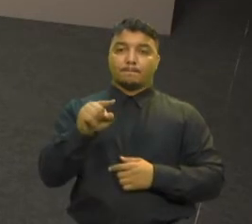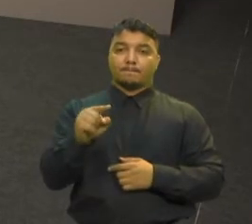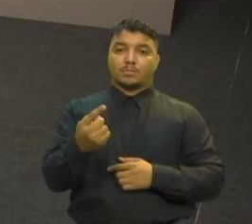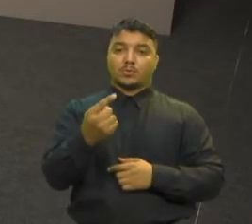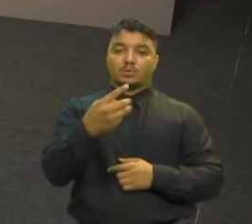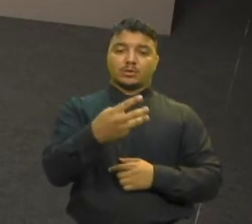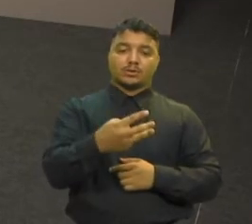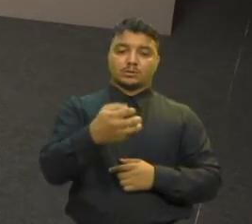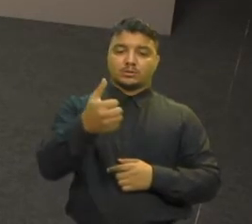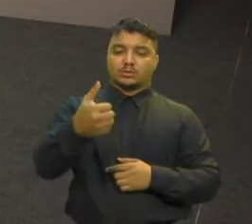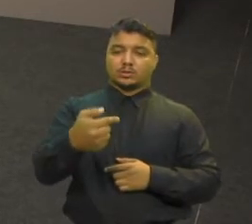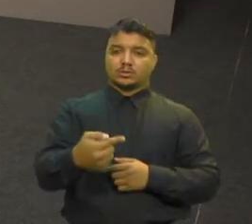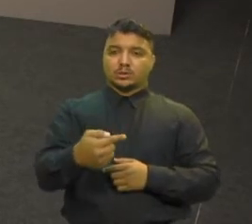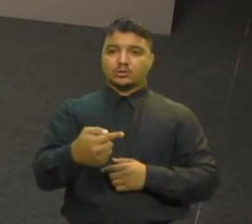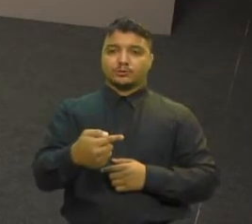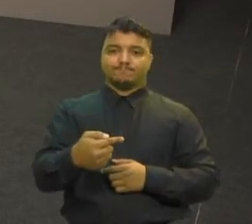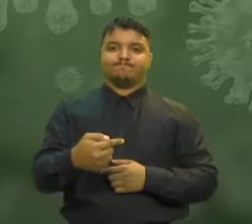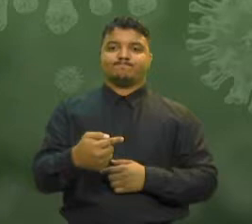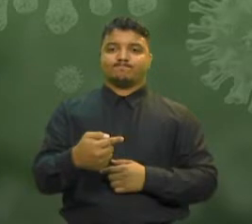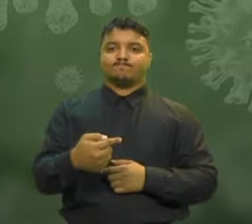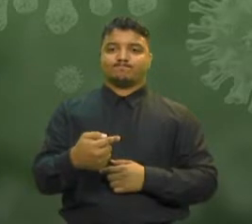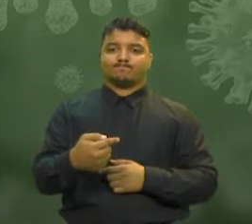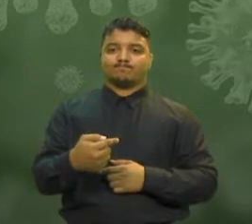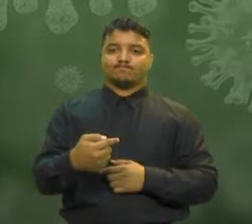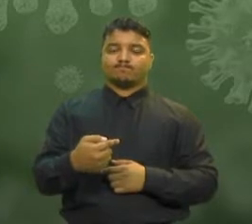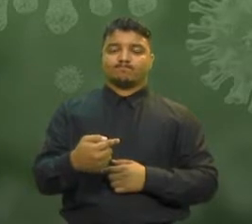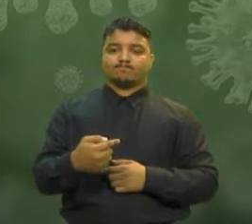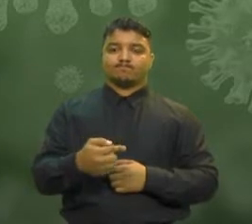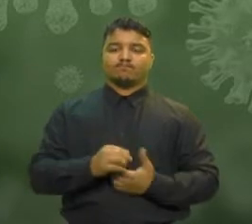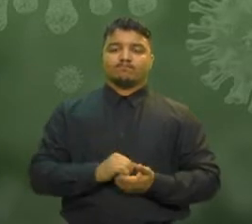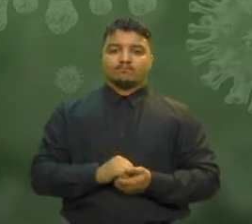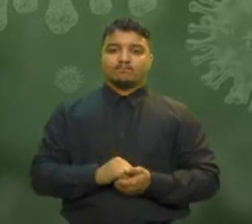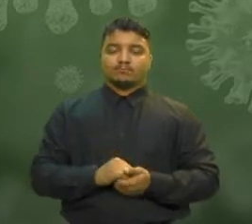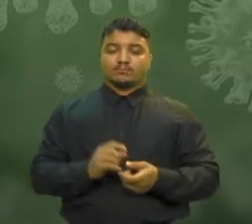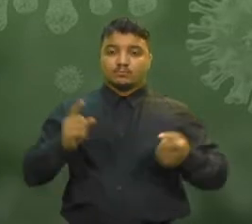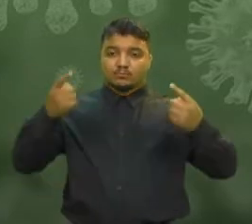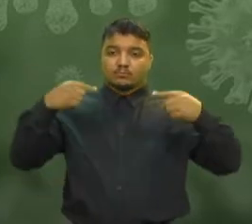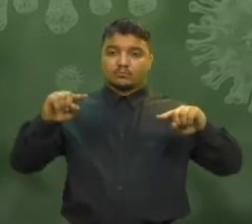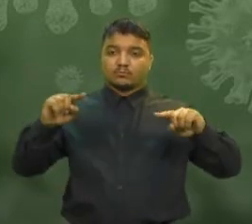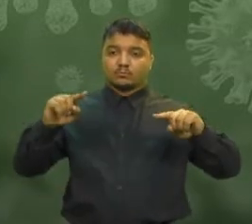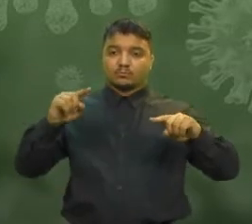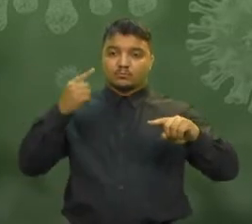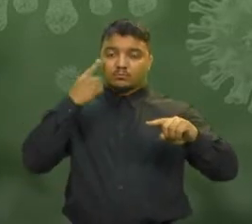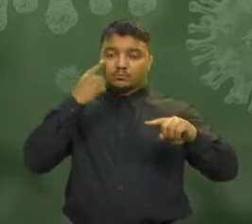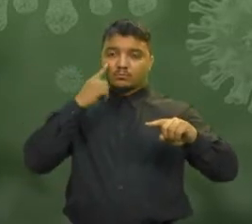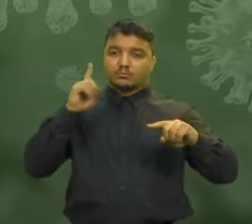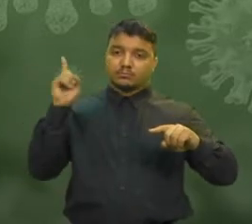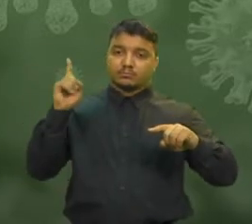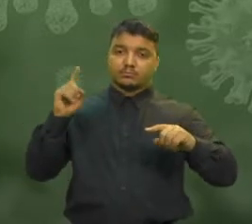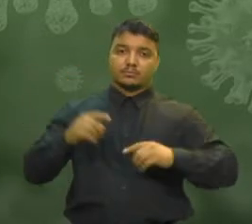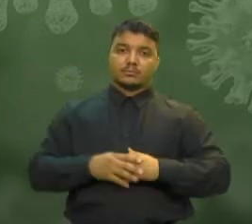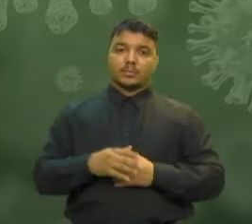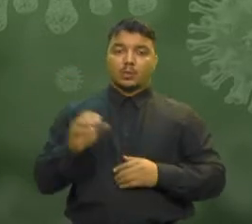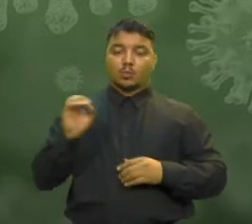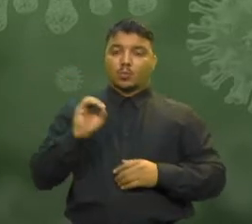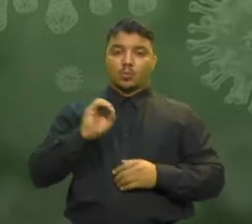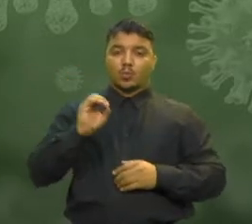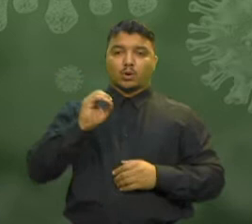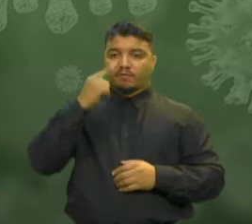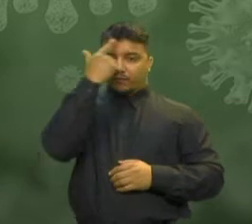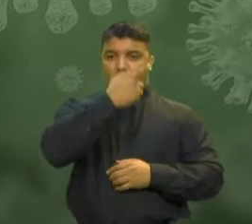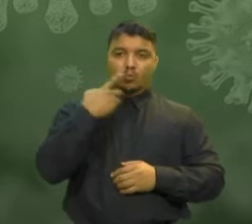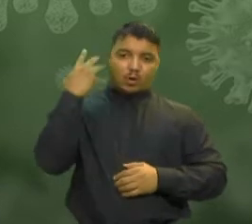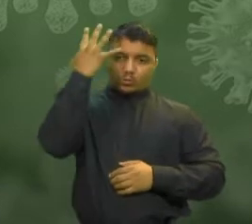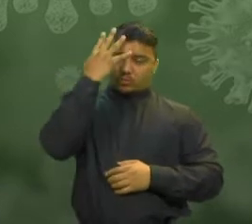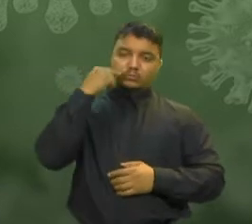Foram registrados até agora 24.317 óbitos por causa da doença Nenhuma morte foi registrada